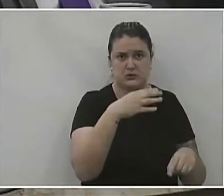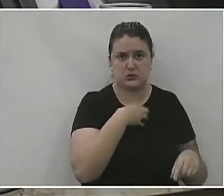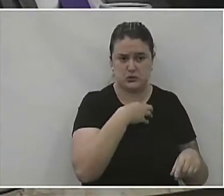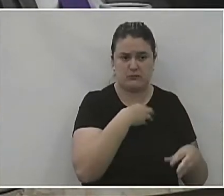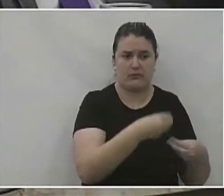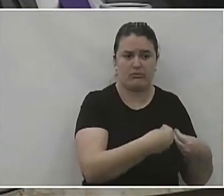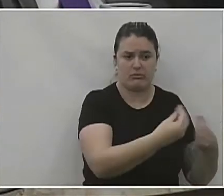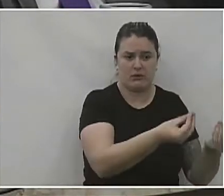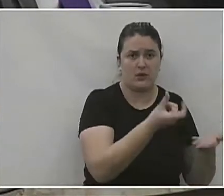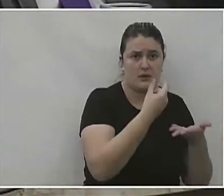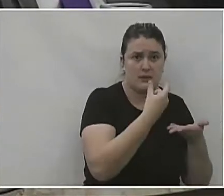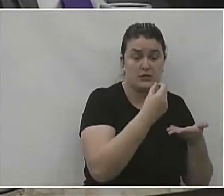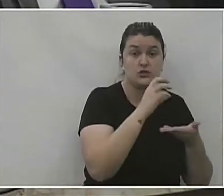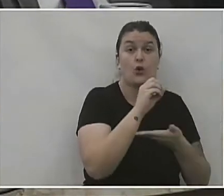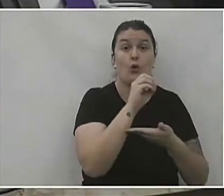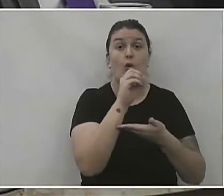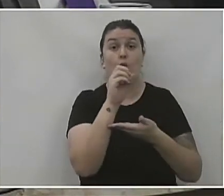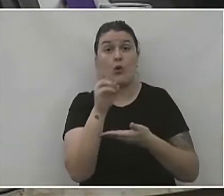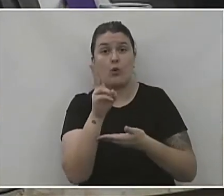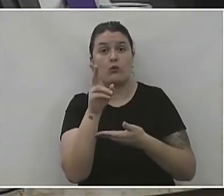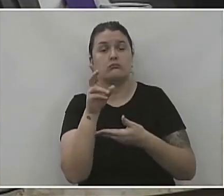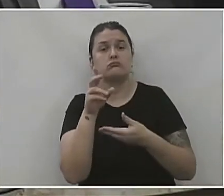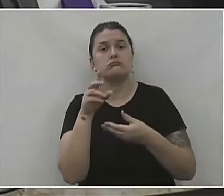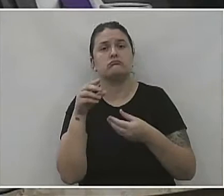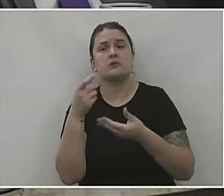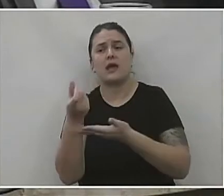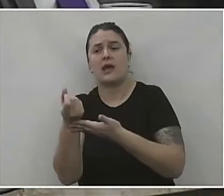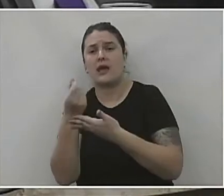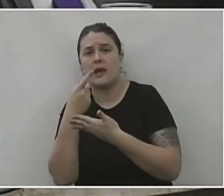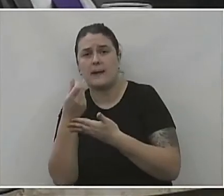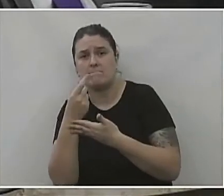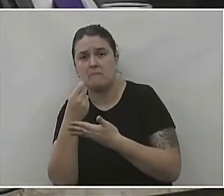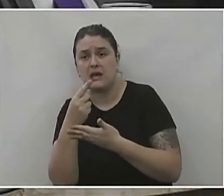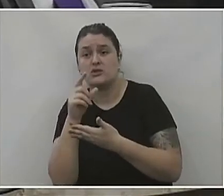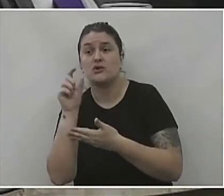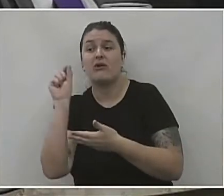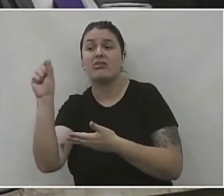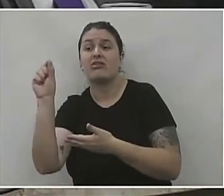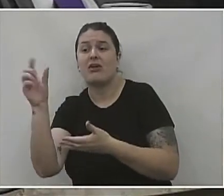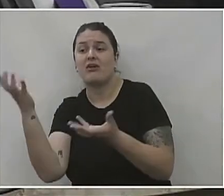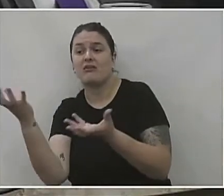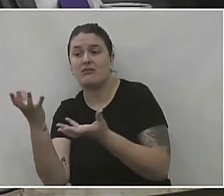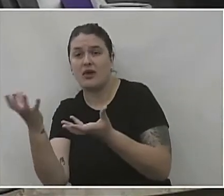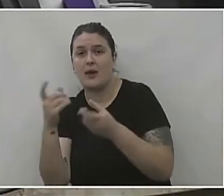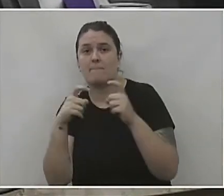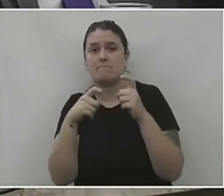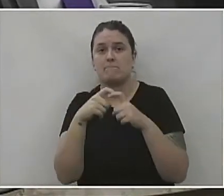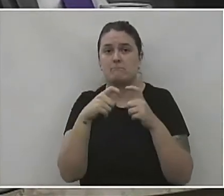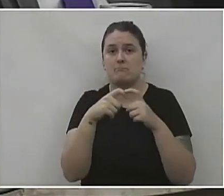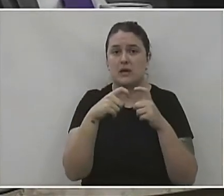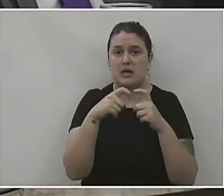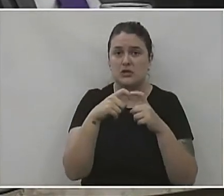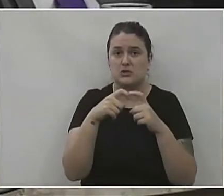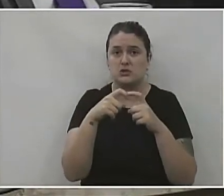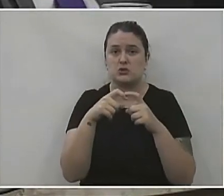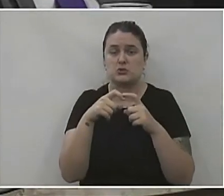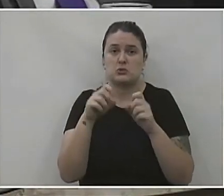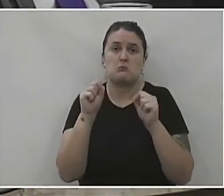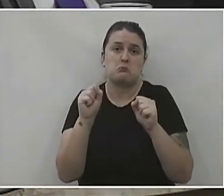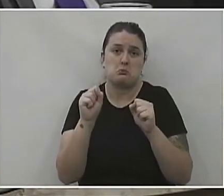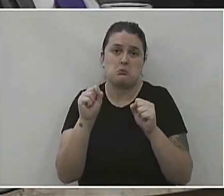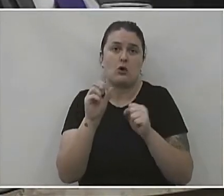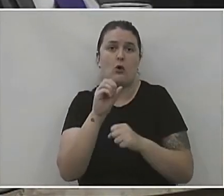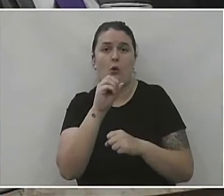COVID-19, ou o senhor está disponibilizando as medicações de forma individualizada e permitindo que o médico use da sua prerrogativa de